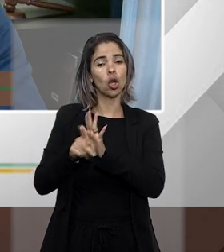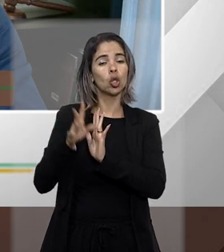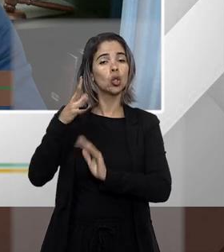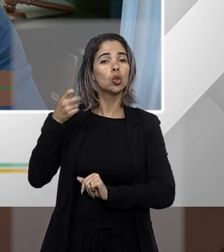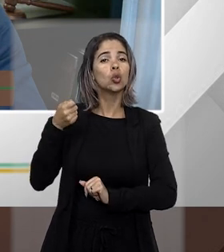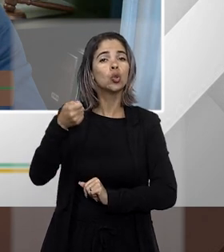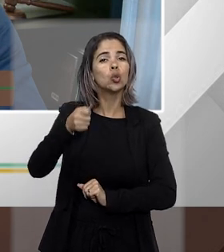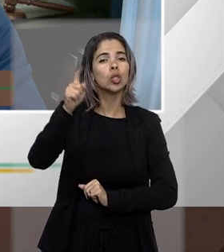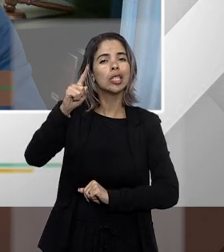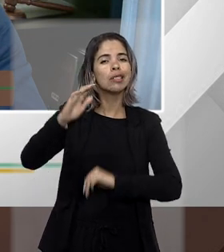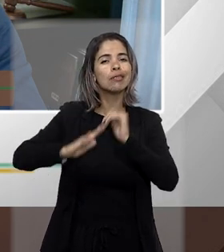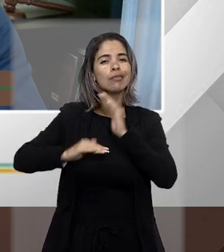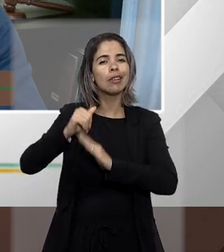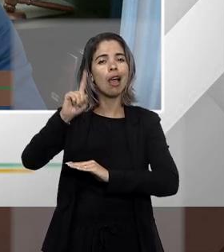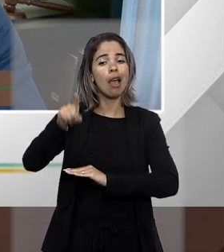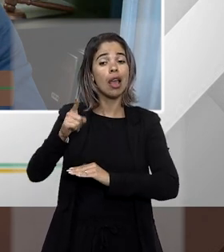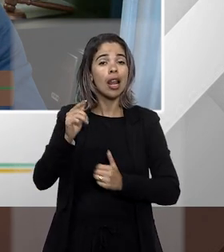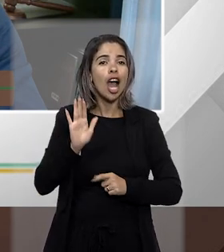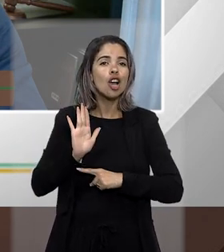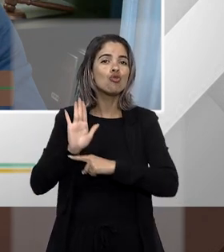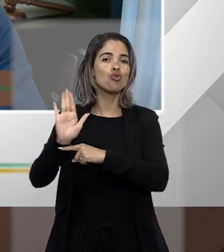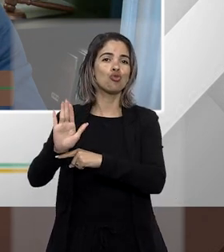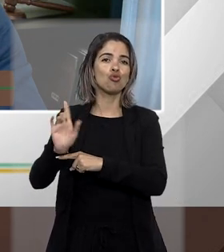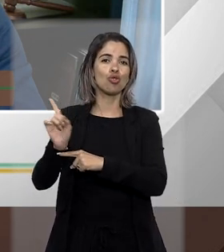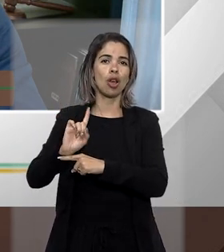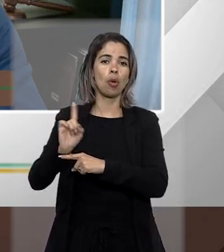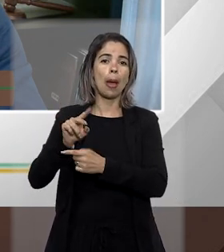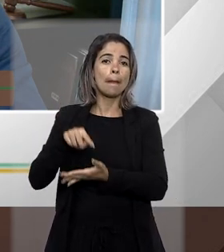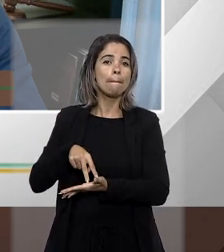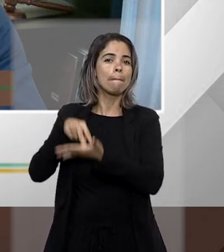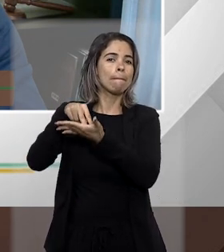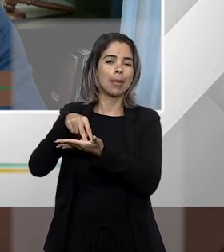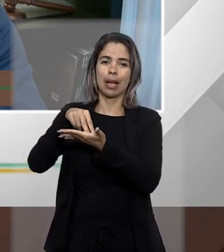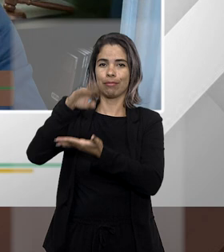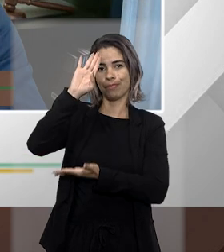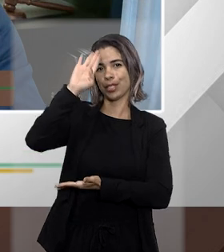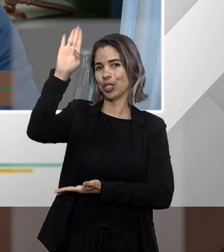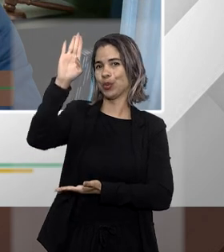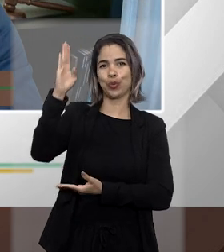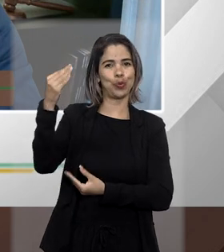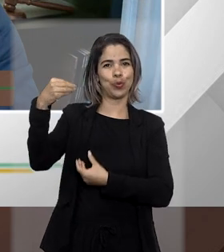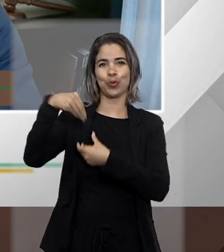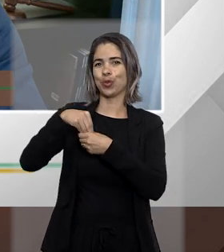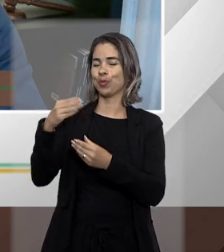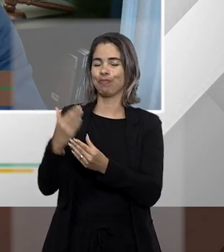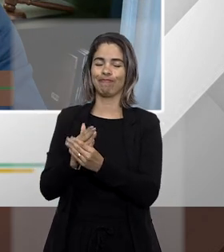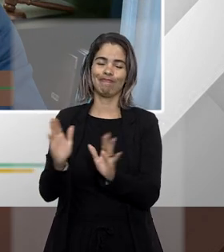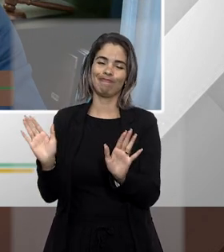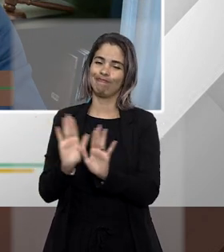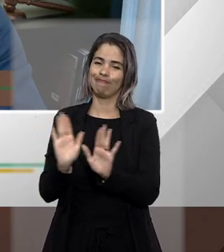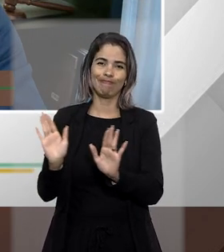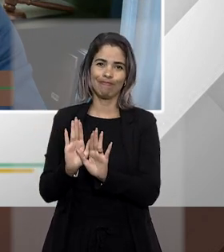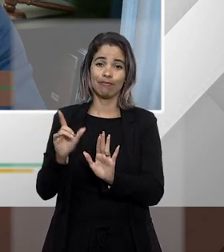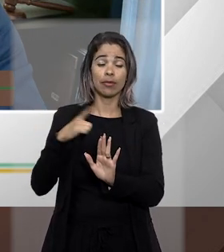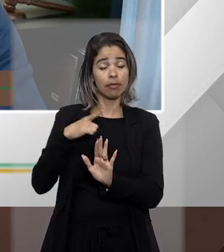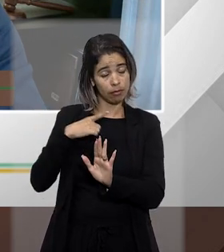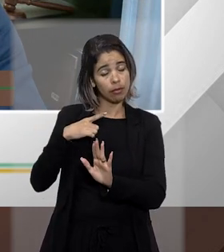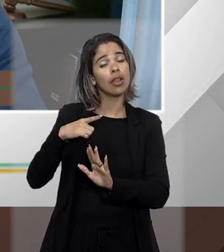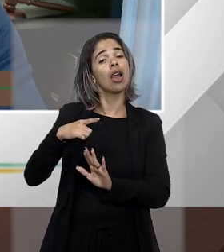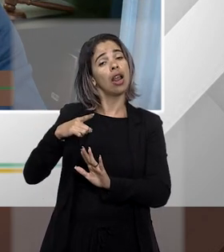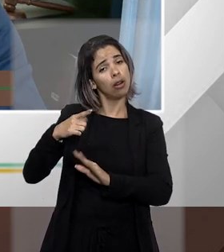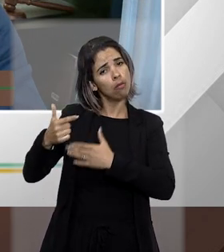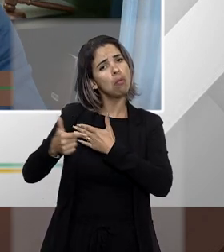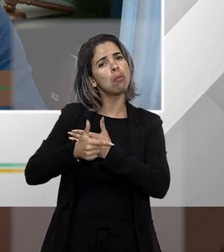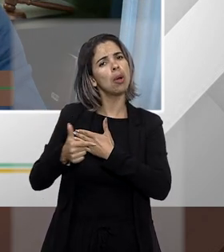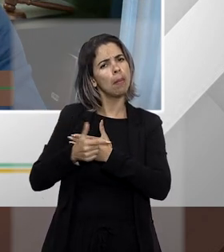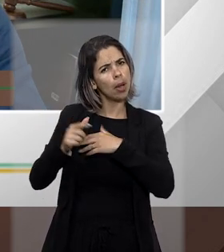ele não é o protagonista do processo o juiz ali ele tem uma função diferente das partes do Ministério Público mas